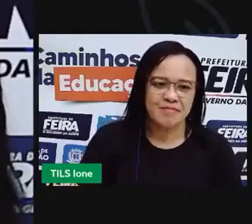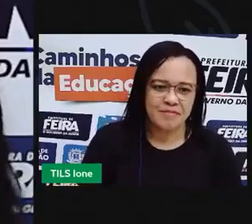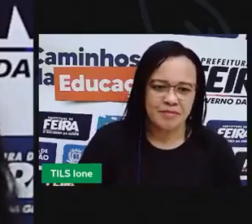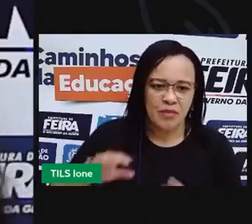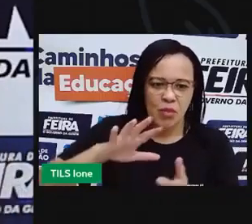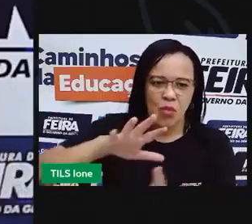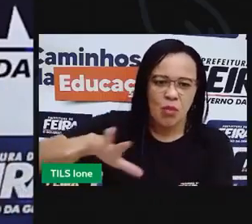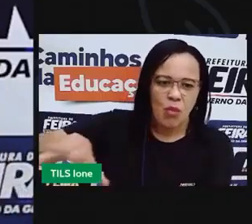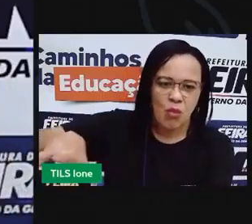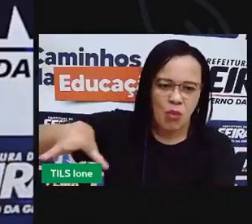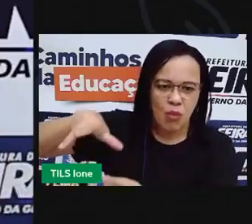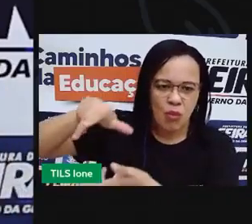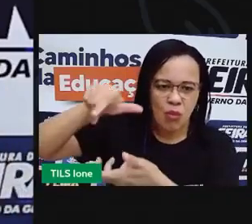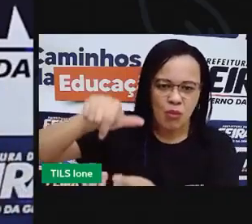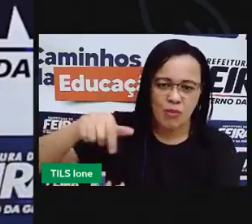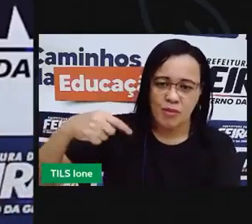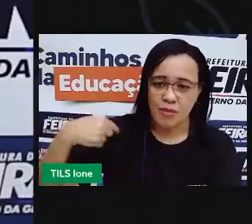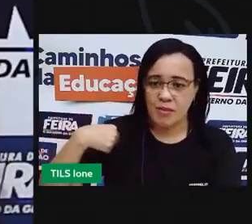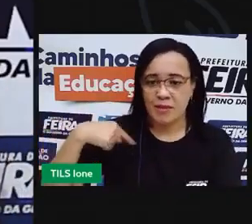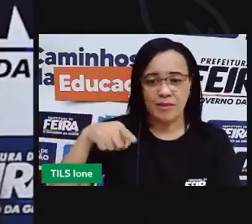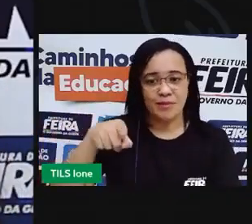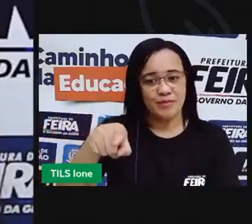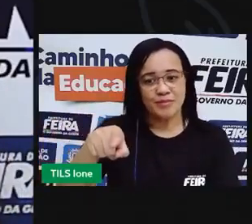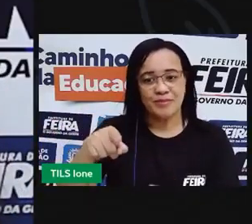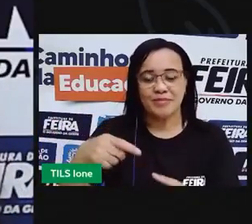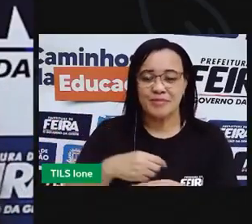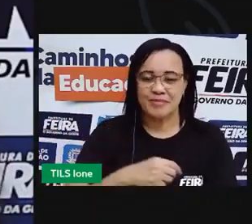O mundo inteiro é o eu e você.